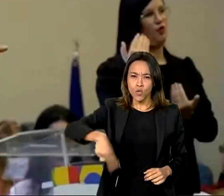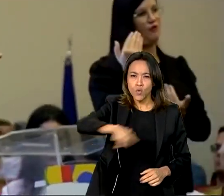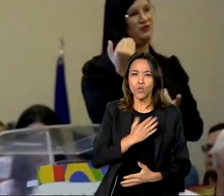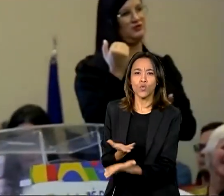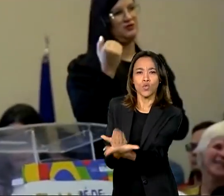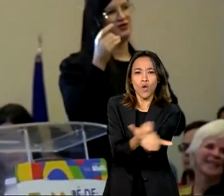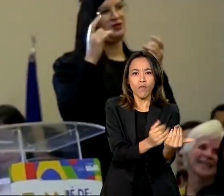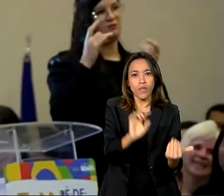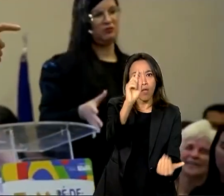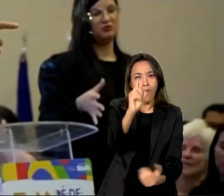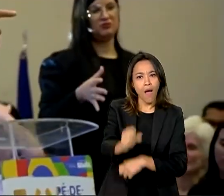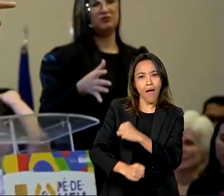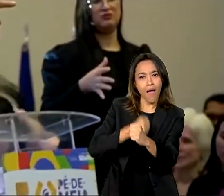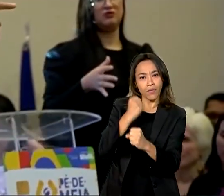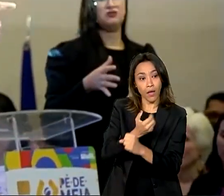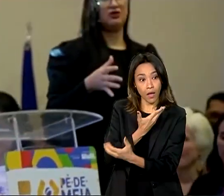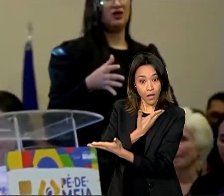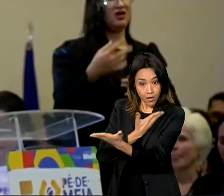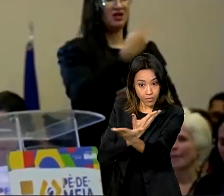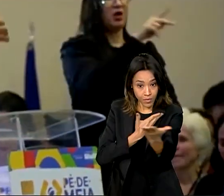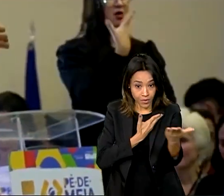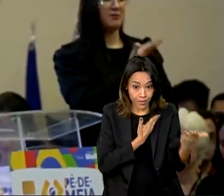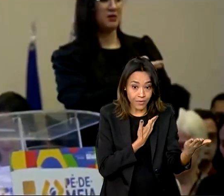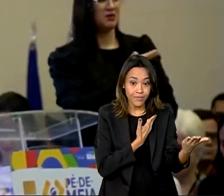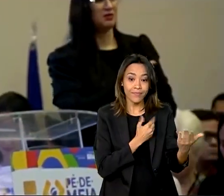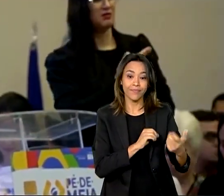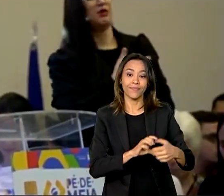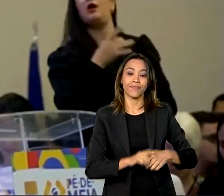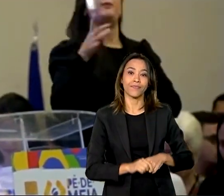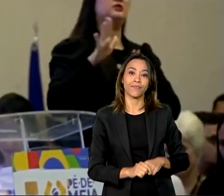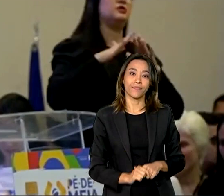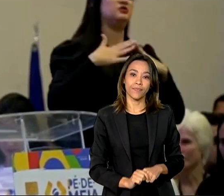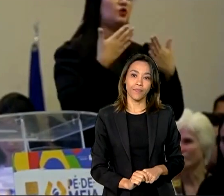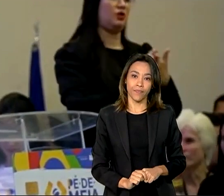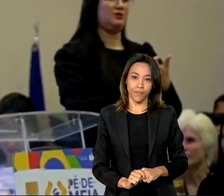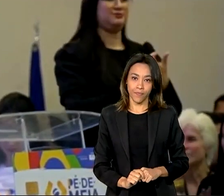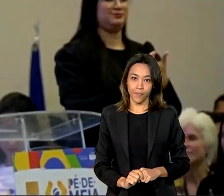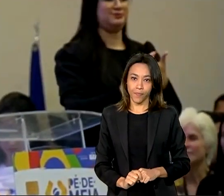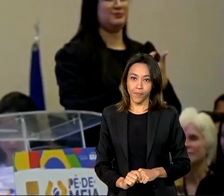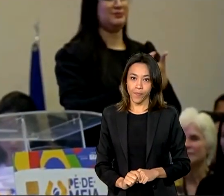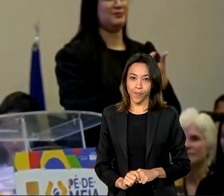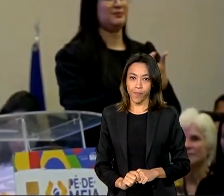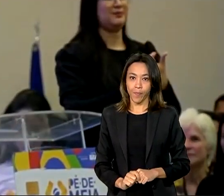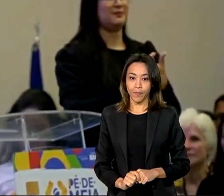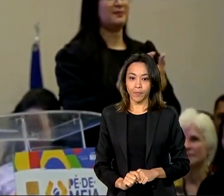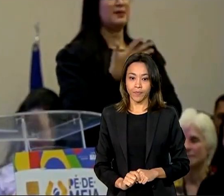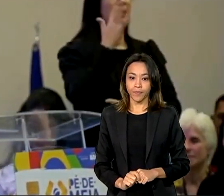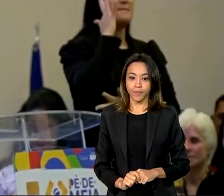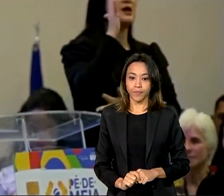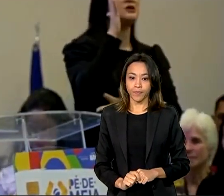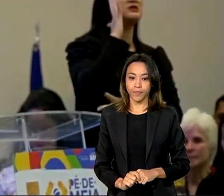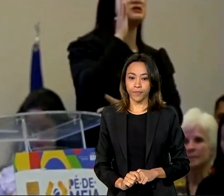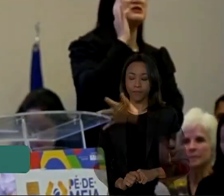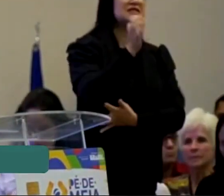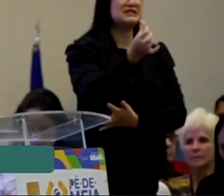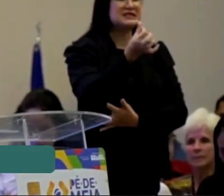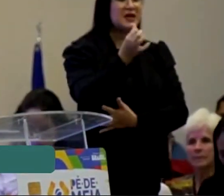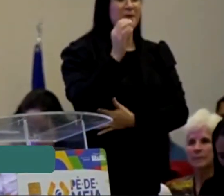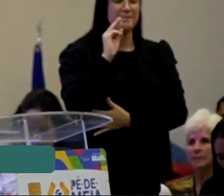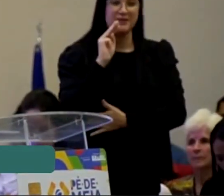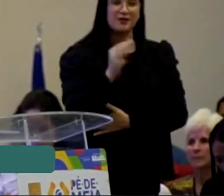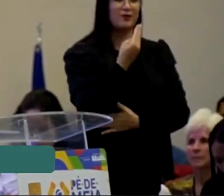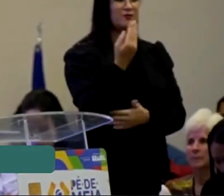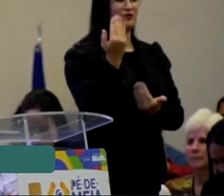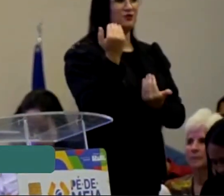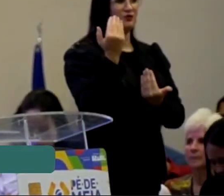no Brasil, colega de vocês, deixam a escola. Se a gente for imaginar que a tem 6 milhões e 800 mil